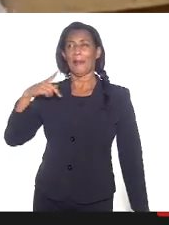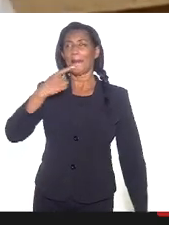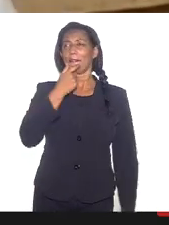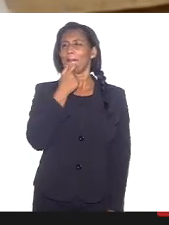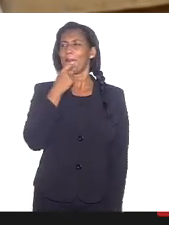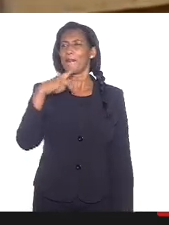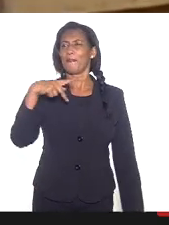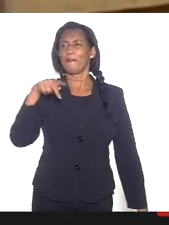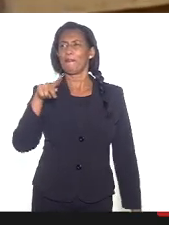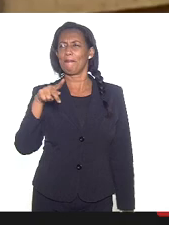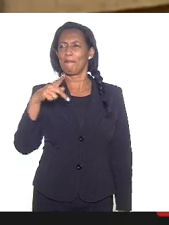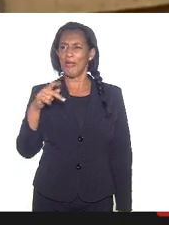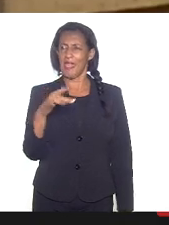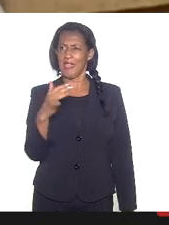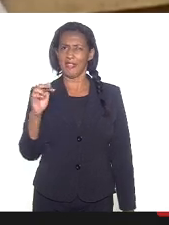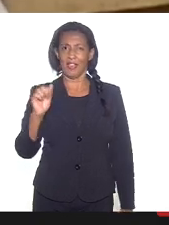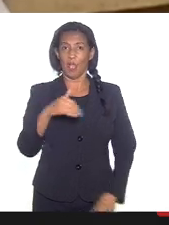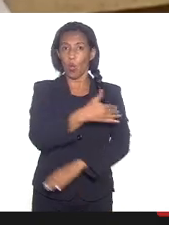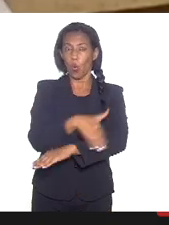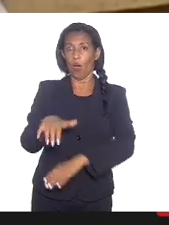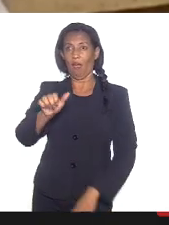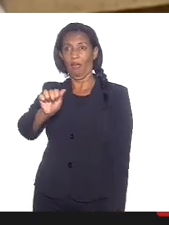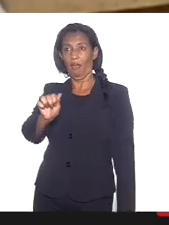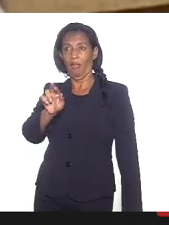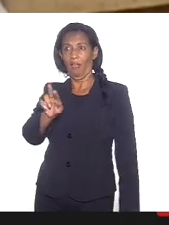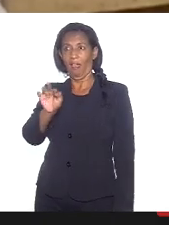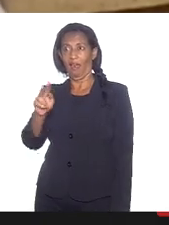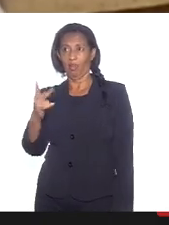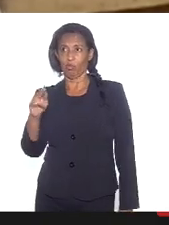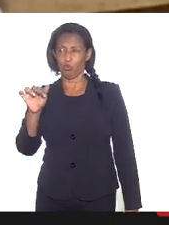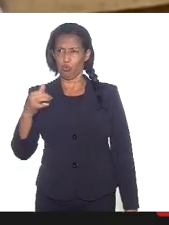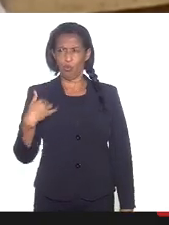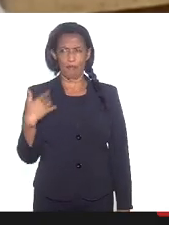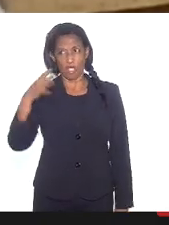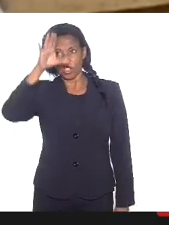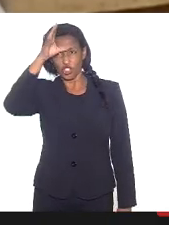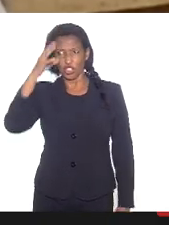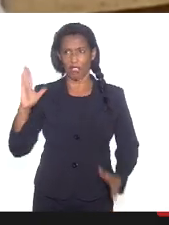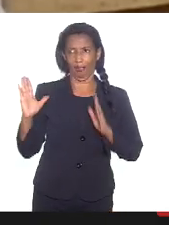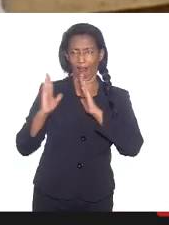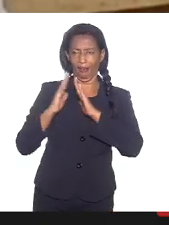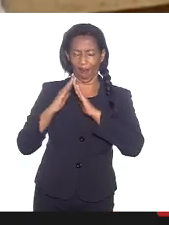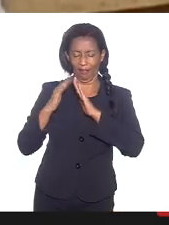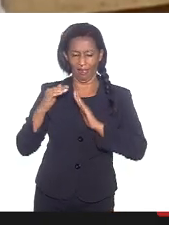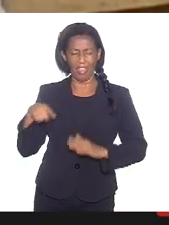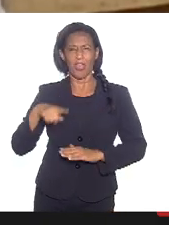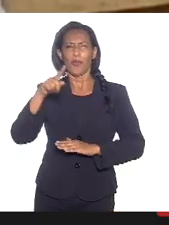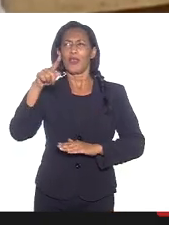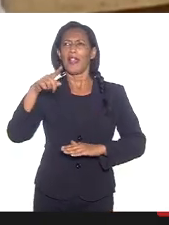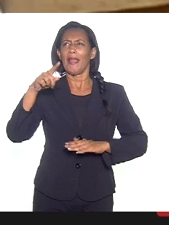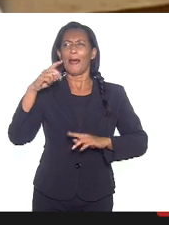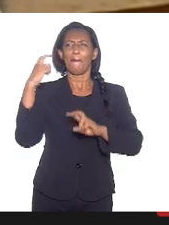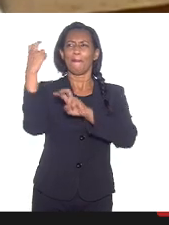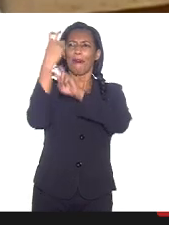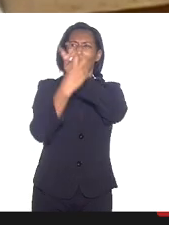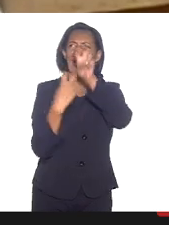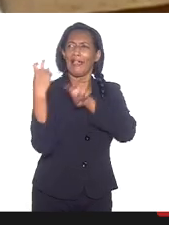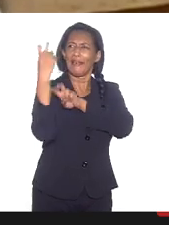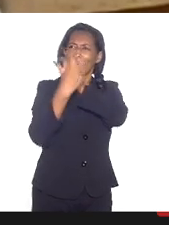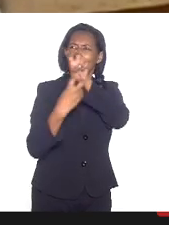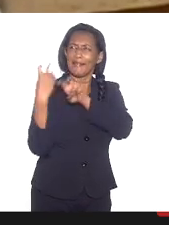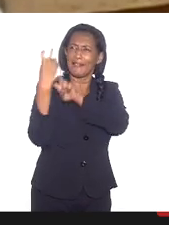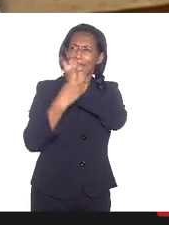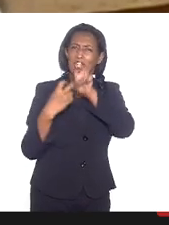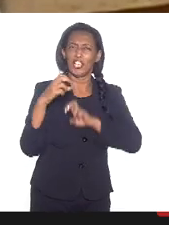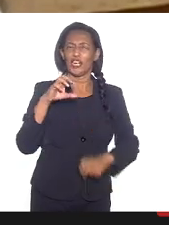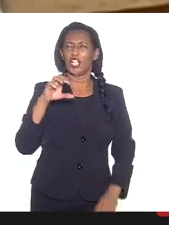Baçaí, minha tia morava lá, eu ia para lá, adorava lá, só ia para o Parque Xangai, em Baçaí não era não, acho